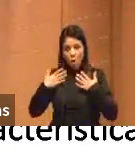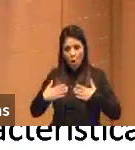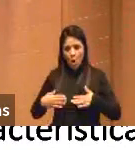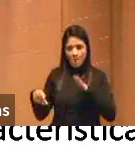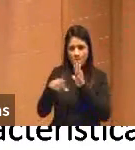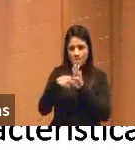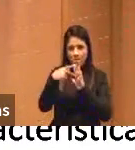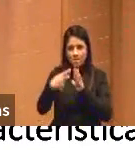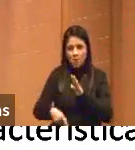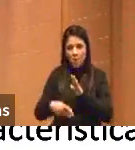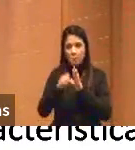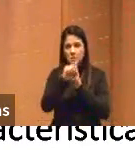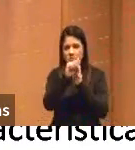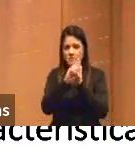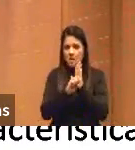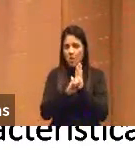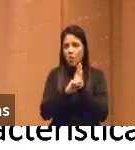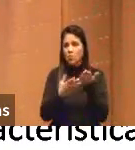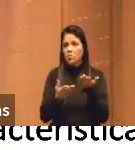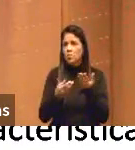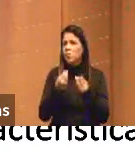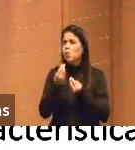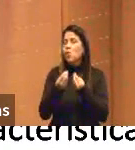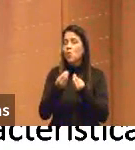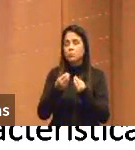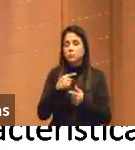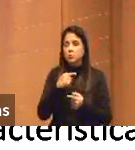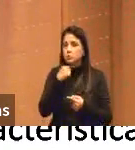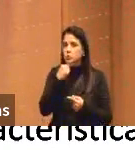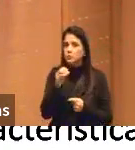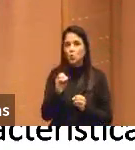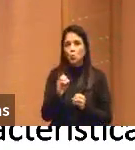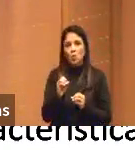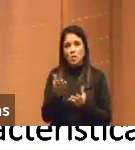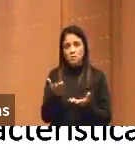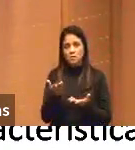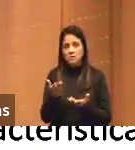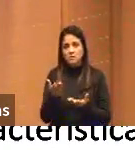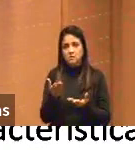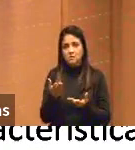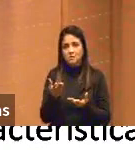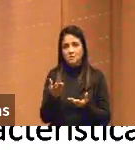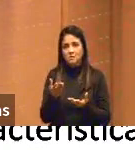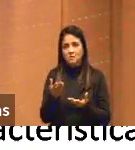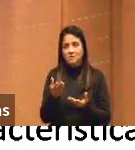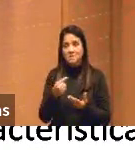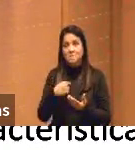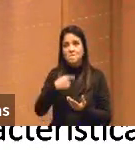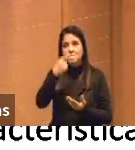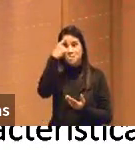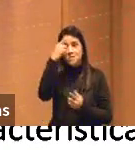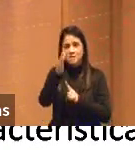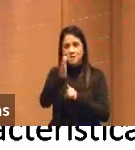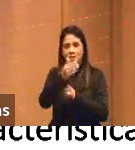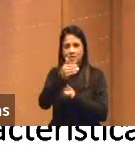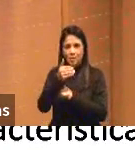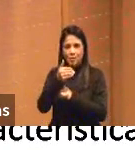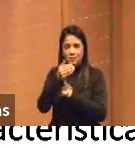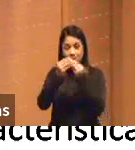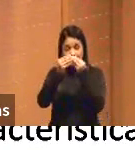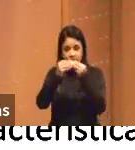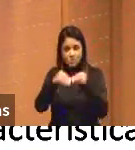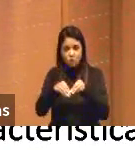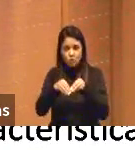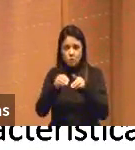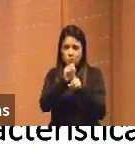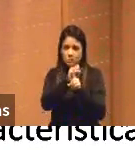há séculos, como eu não me duvidei? Se eu não duvidei, o estrago que essa tecnologia não vai fazer na nossa sociedade